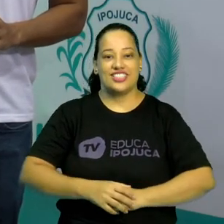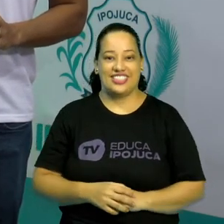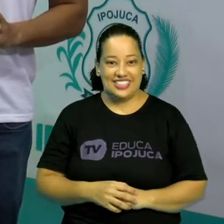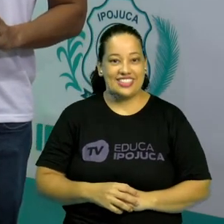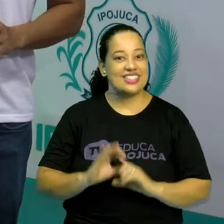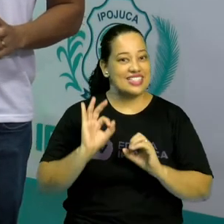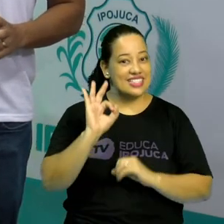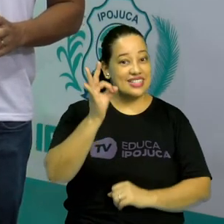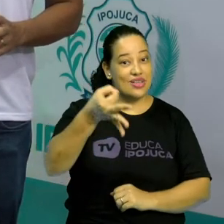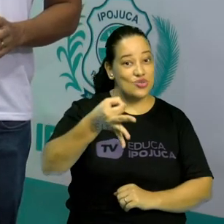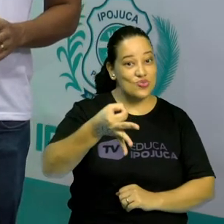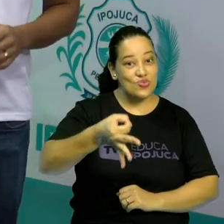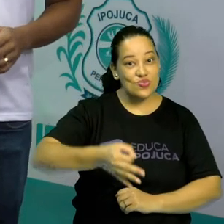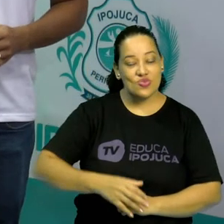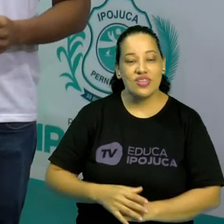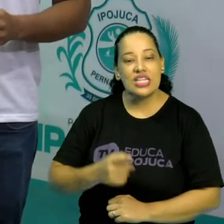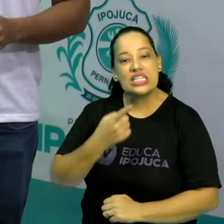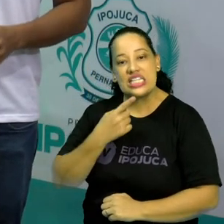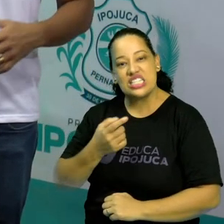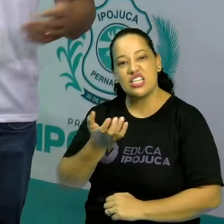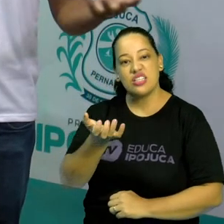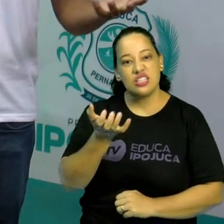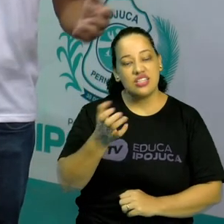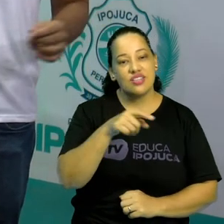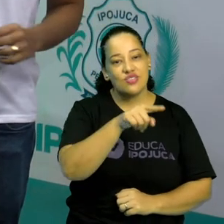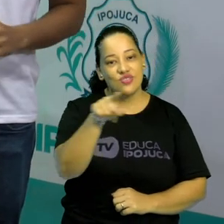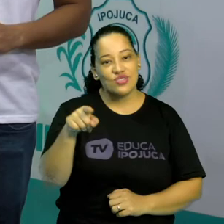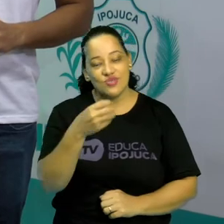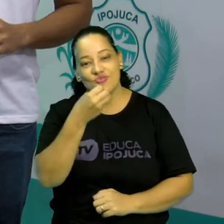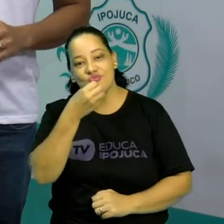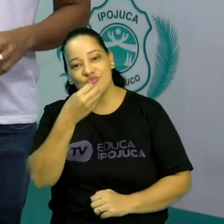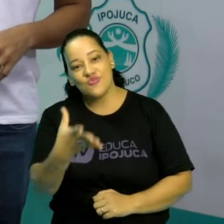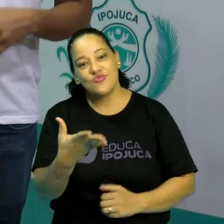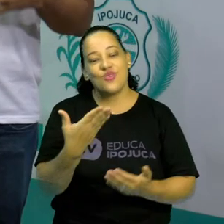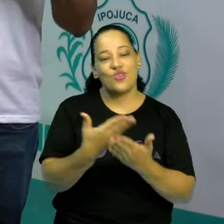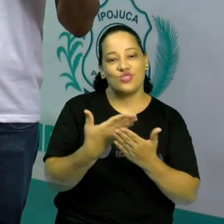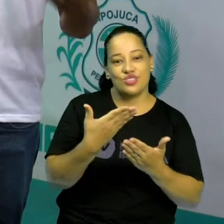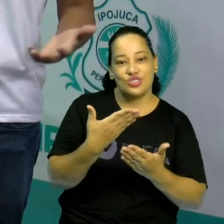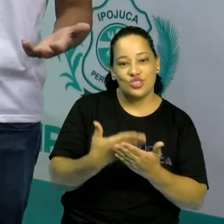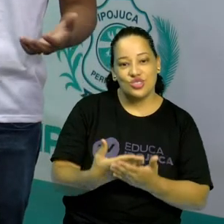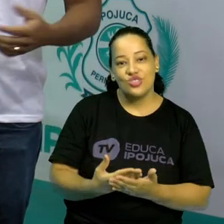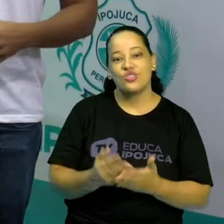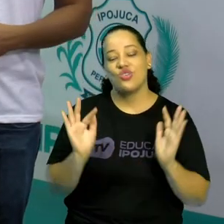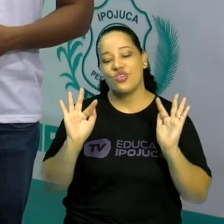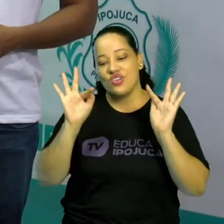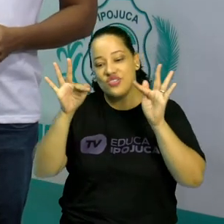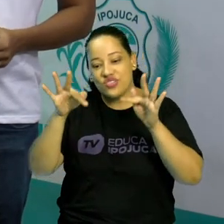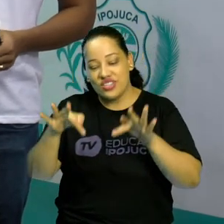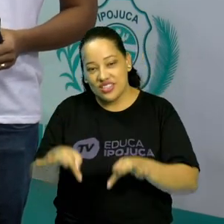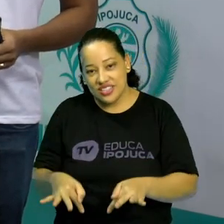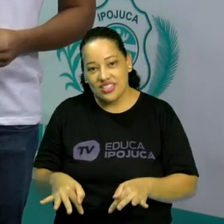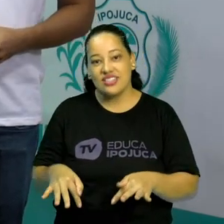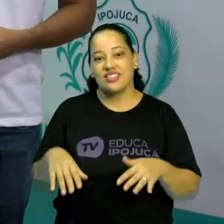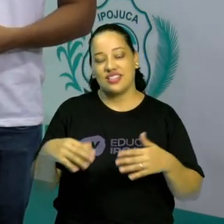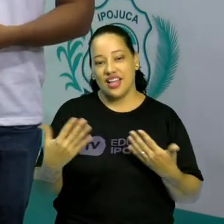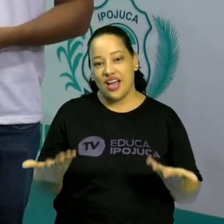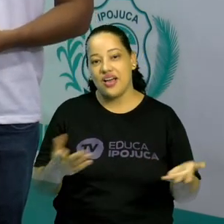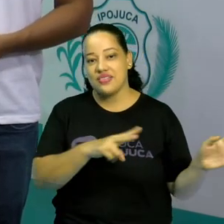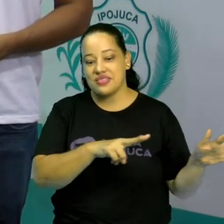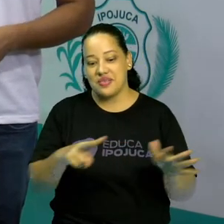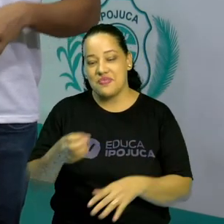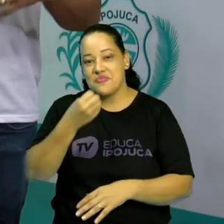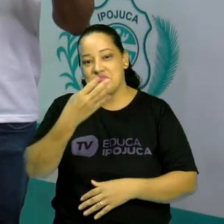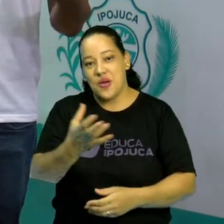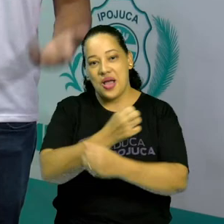Tá certo? Desejo a todos vocês excelentes estudos, um ótimo final de semana, um grande abraço